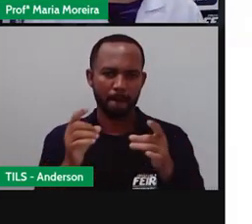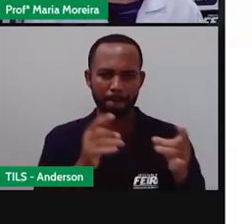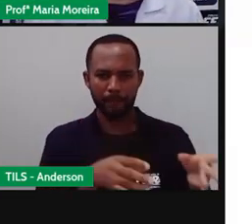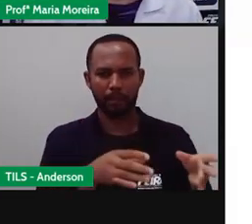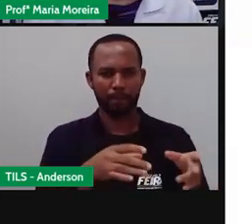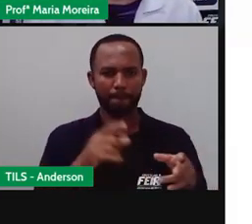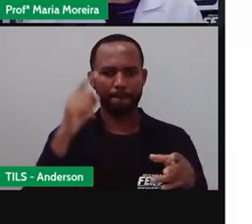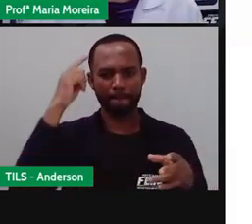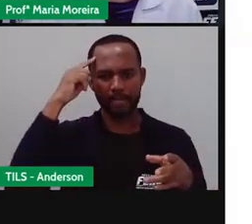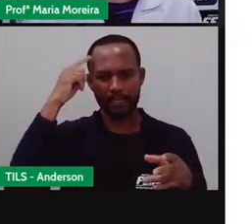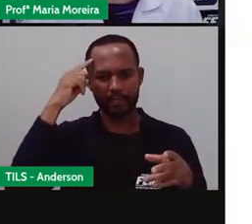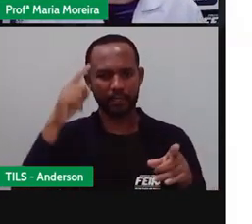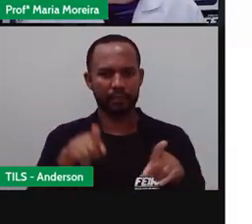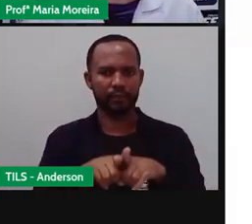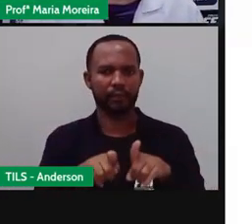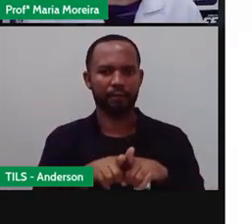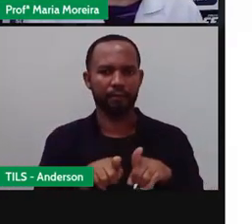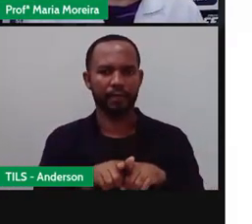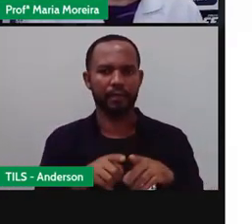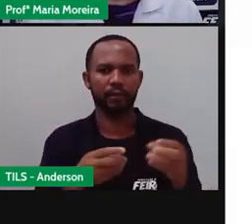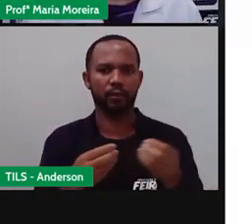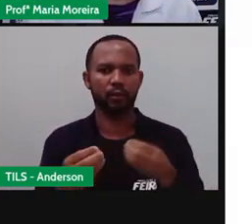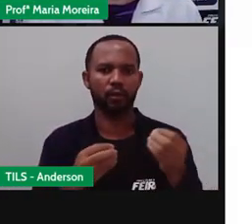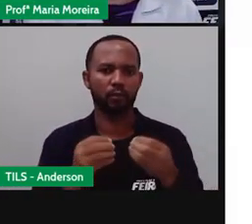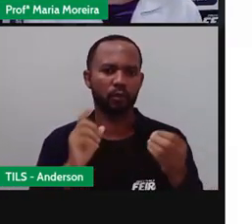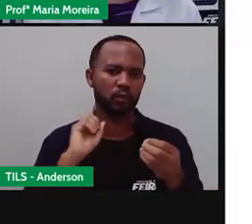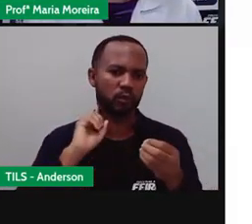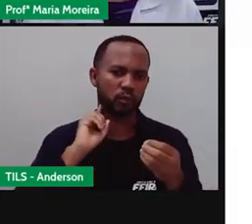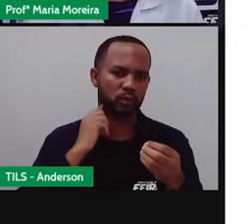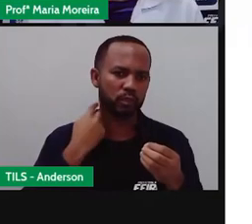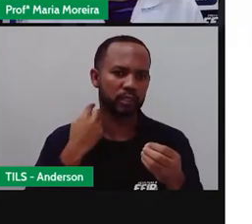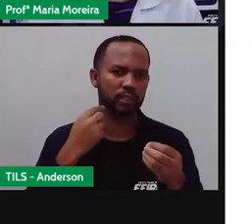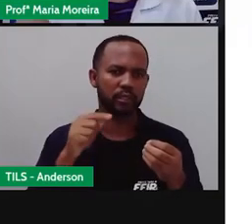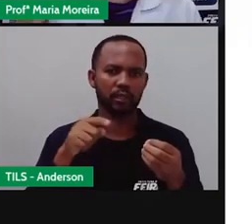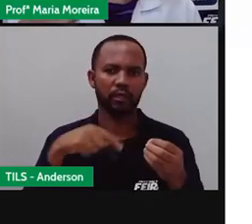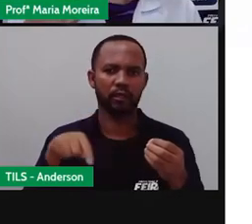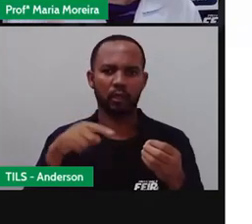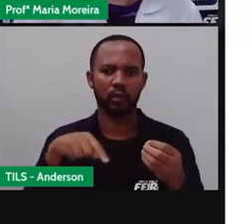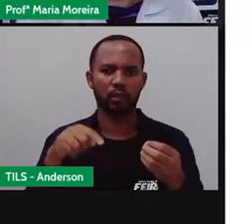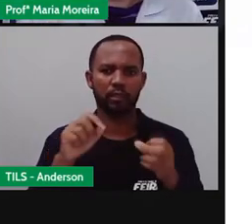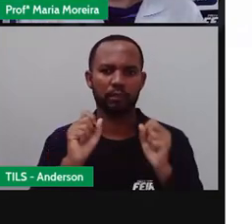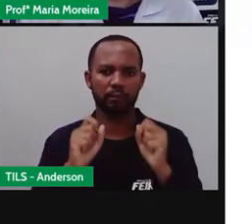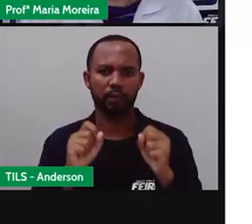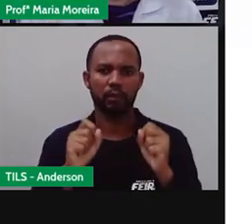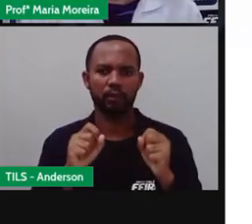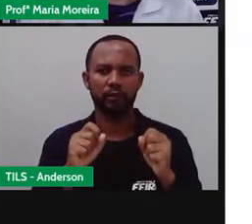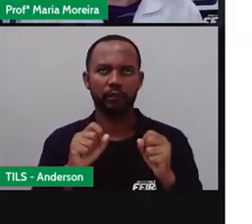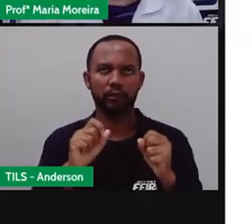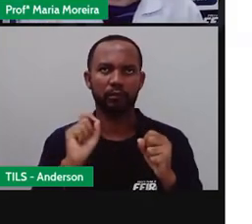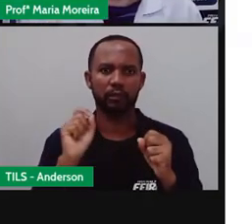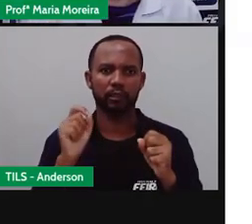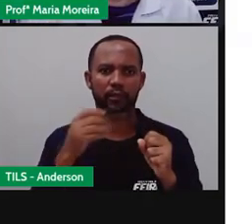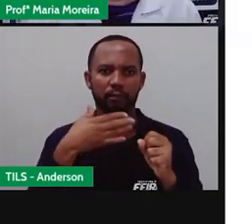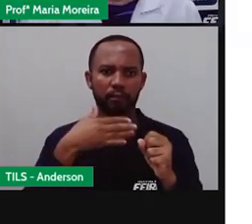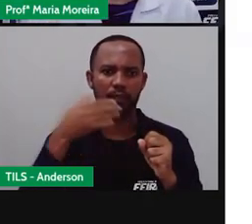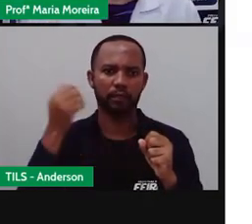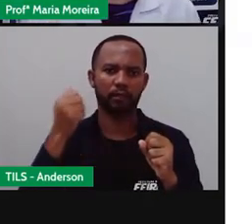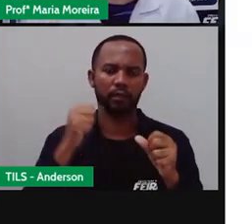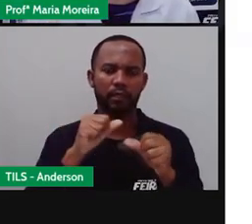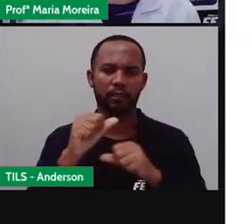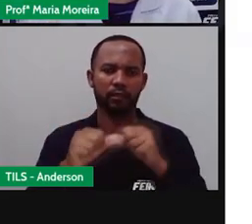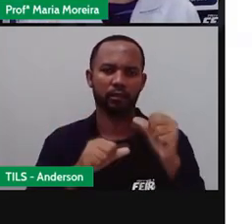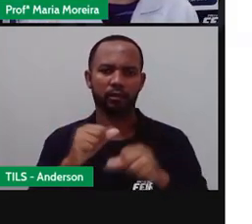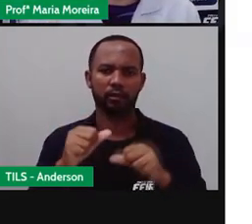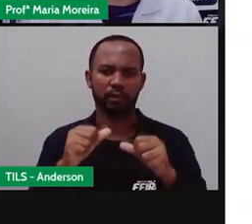pensar também, né, nesse descarte do lixo. O é que a gente pode fazer, né, para melhorar esse descarte?